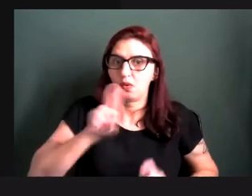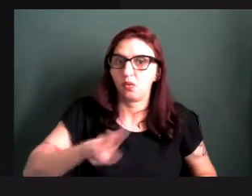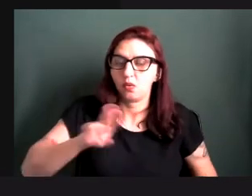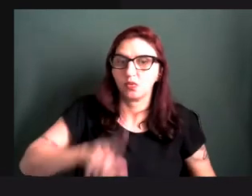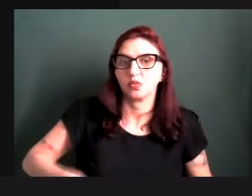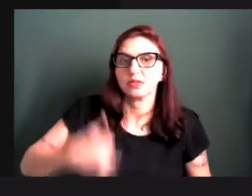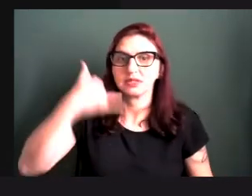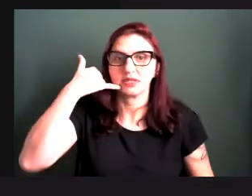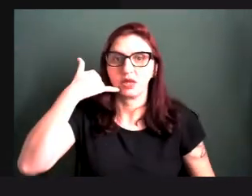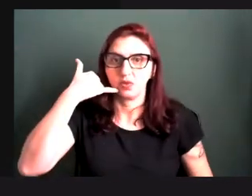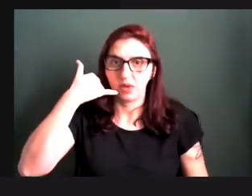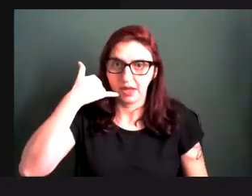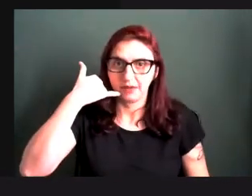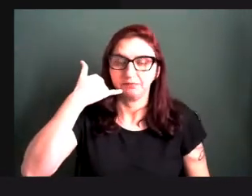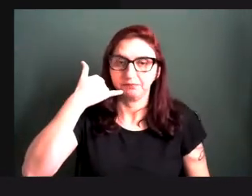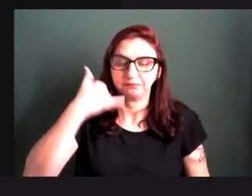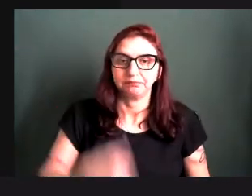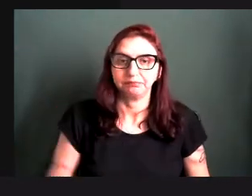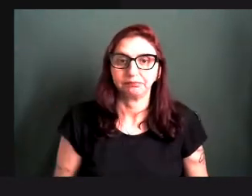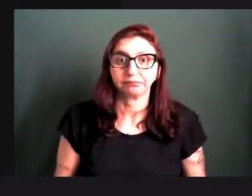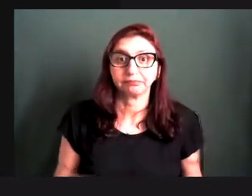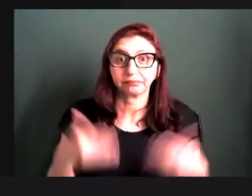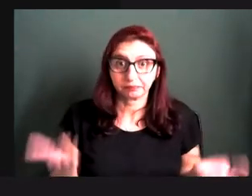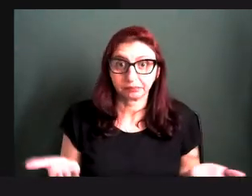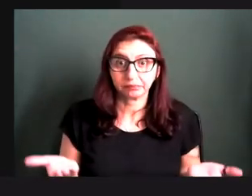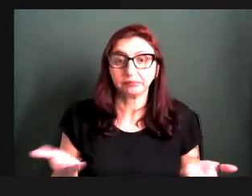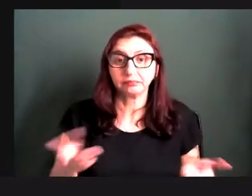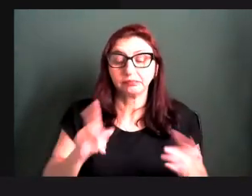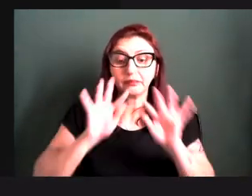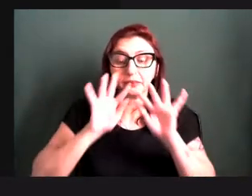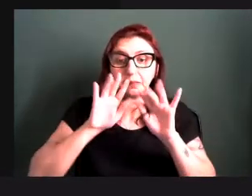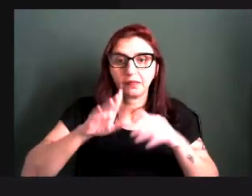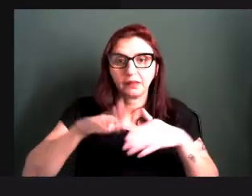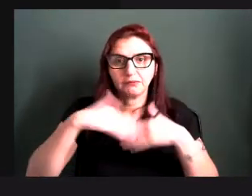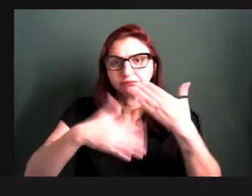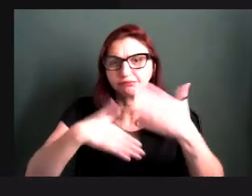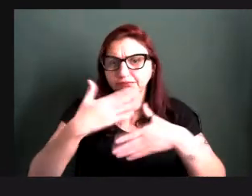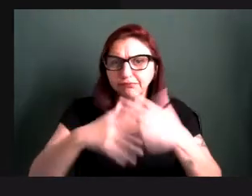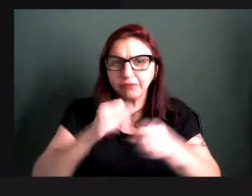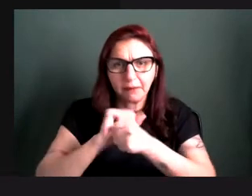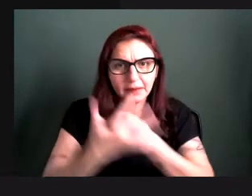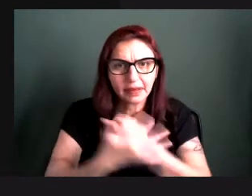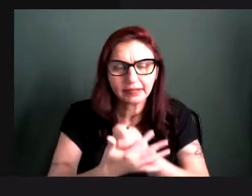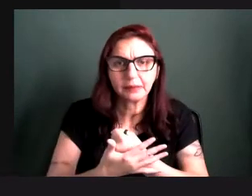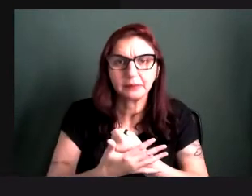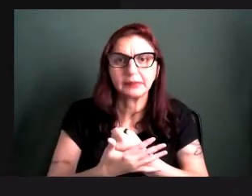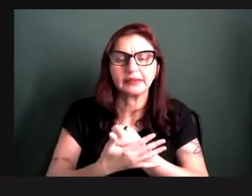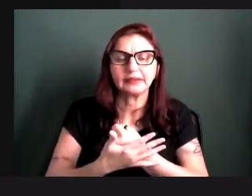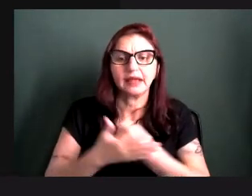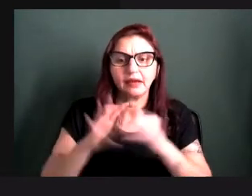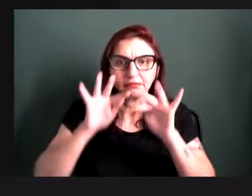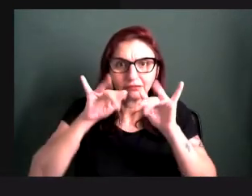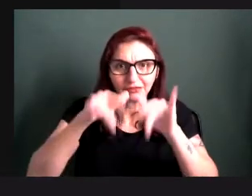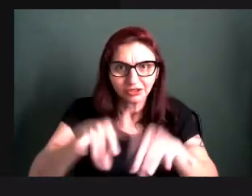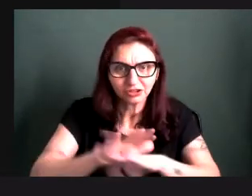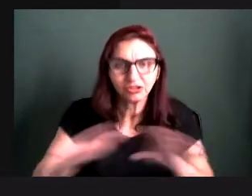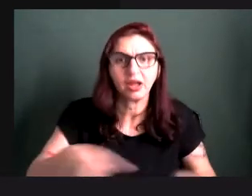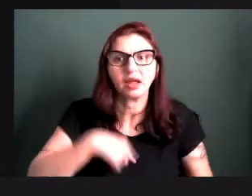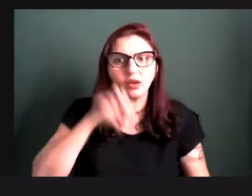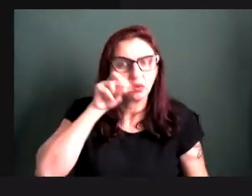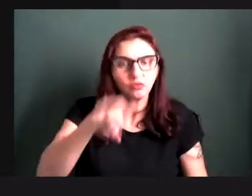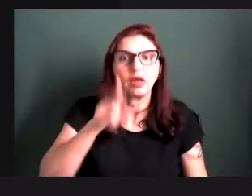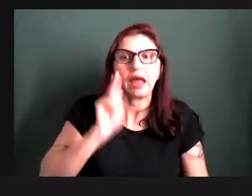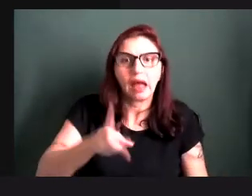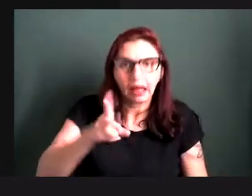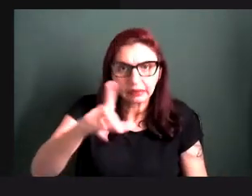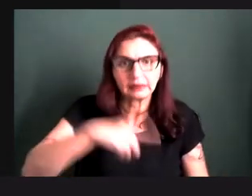o meu celular. E pós pandemia, essa ação de estar na rua nos foi tirado, né, é onde eu me